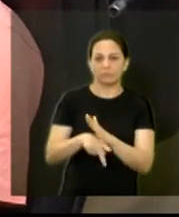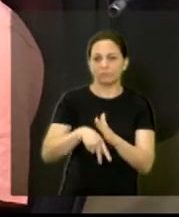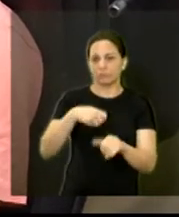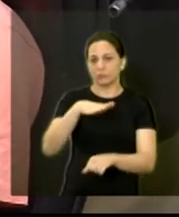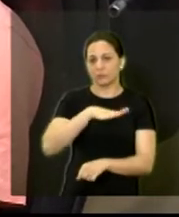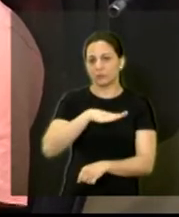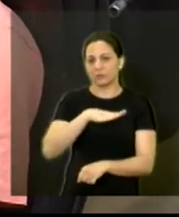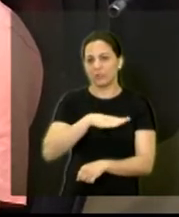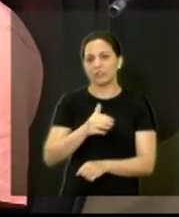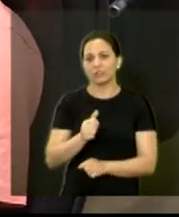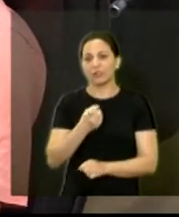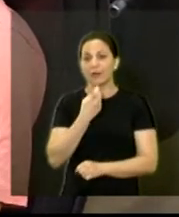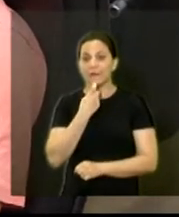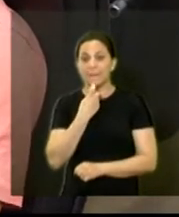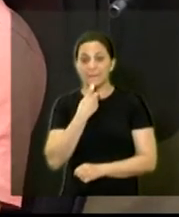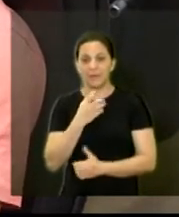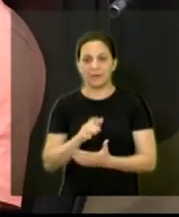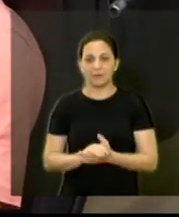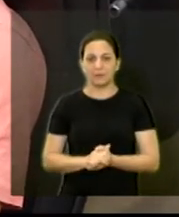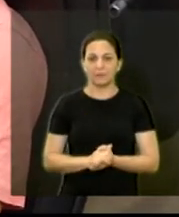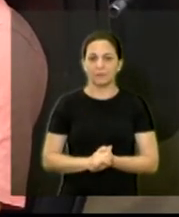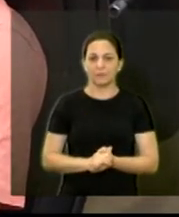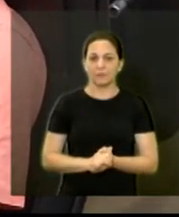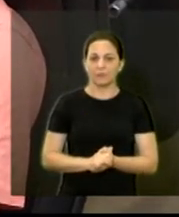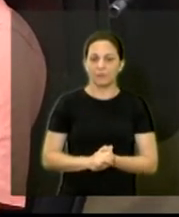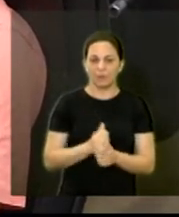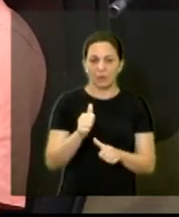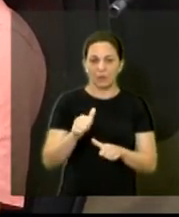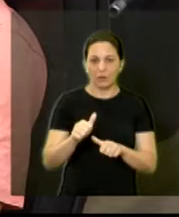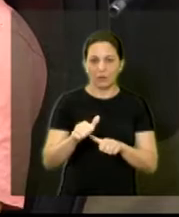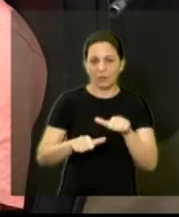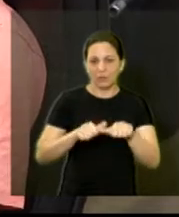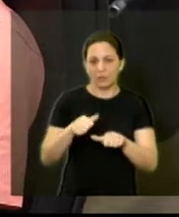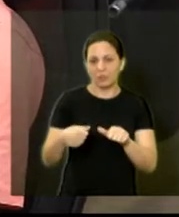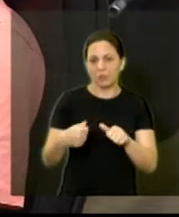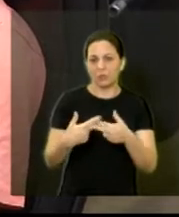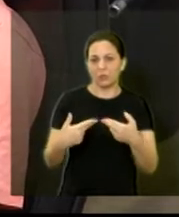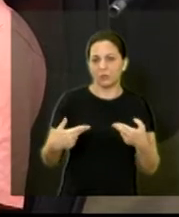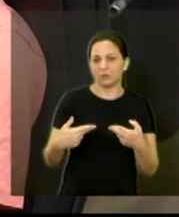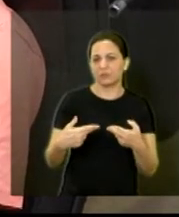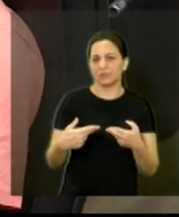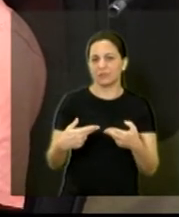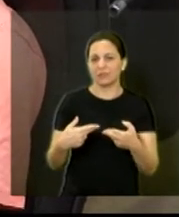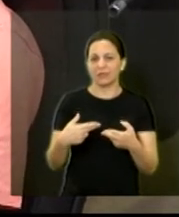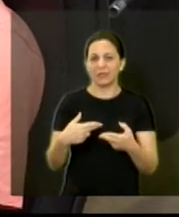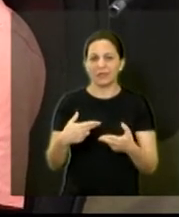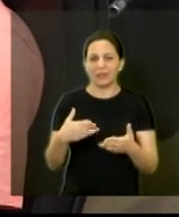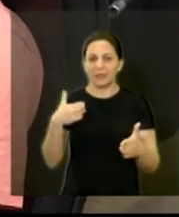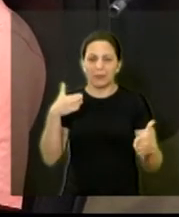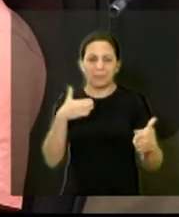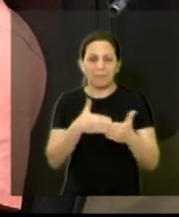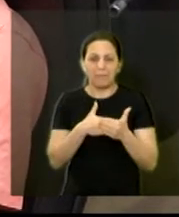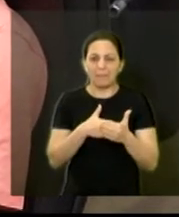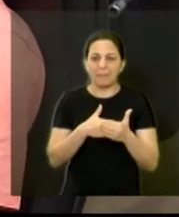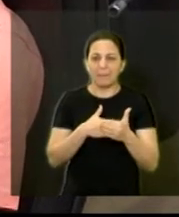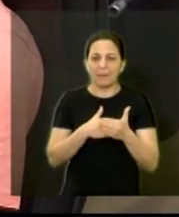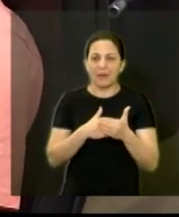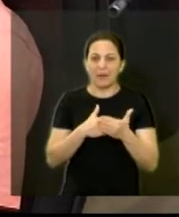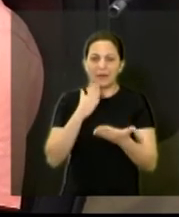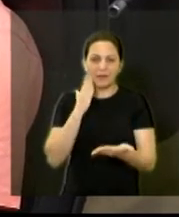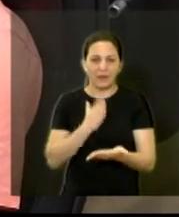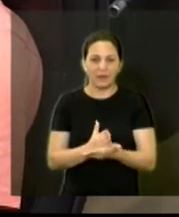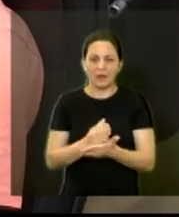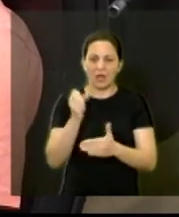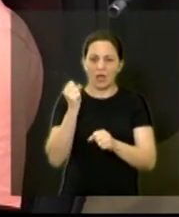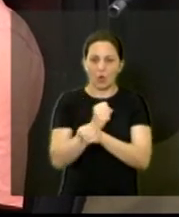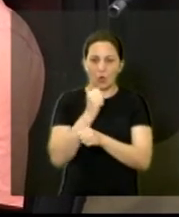qualquer construção está sujeita à sanção do município como embargo tudo isso aí só que isso carece de uma